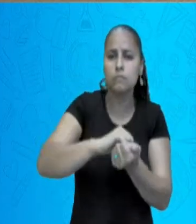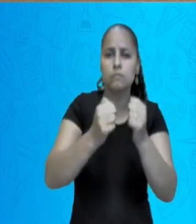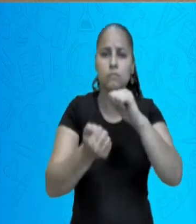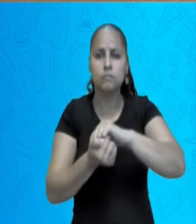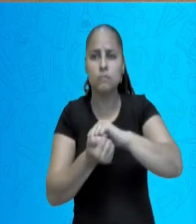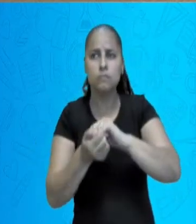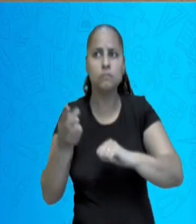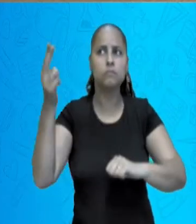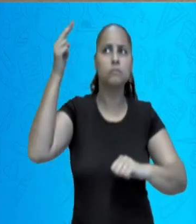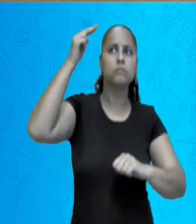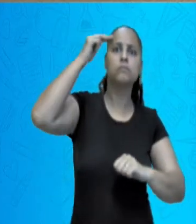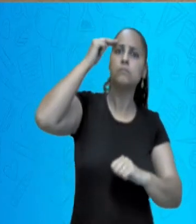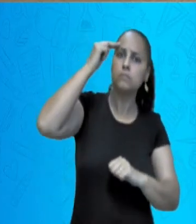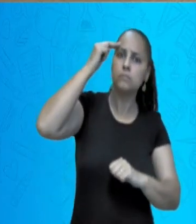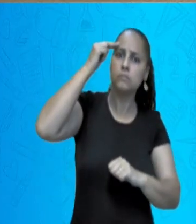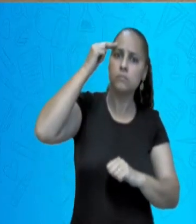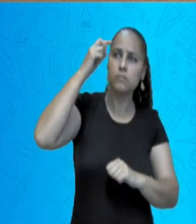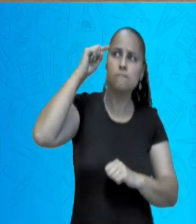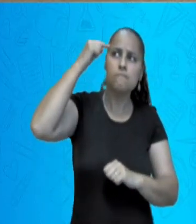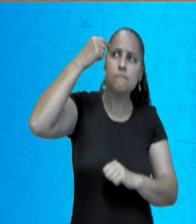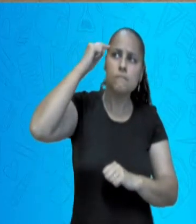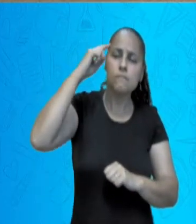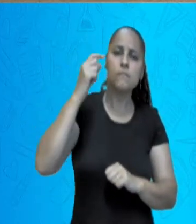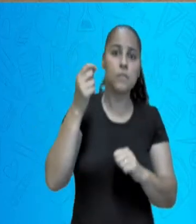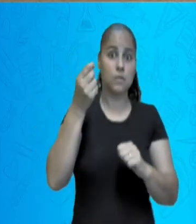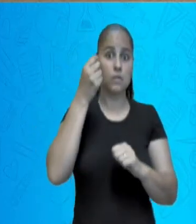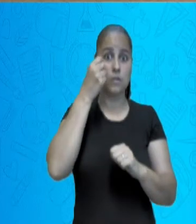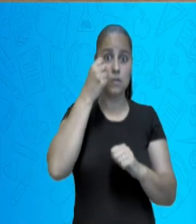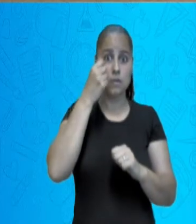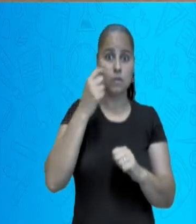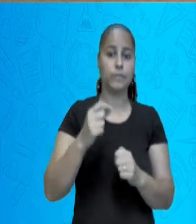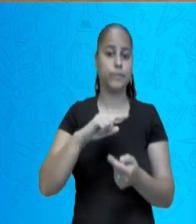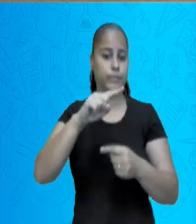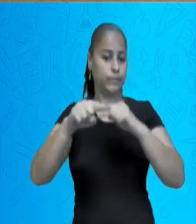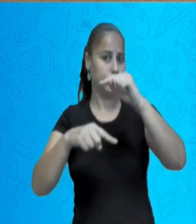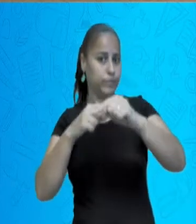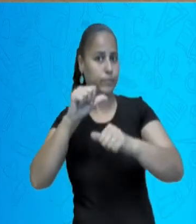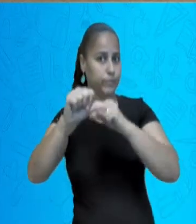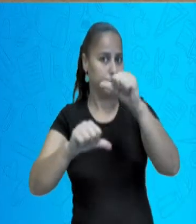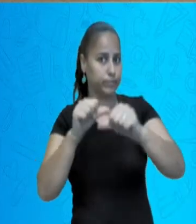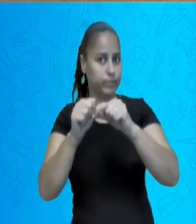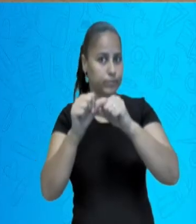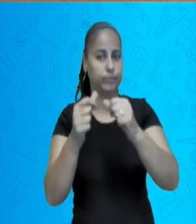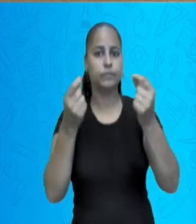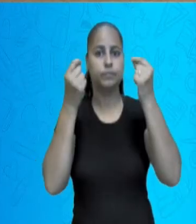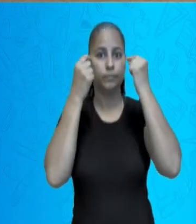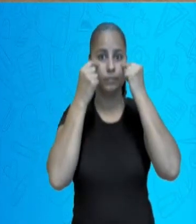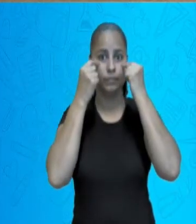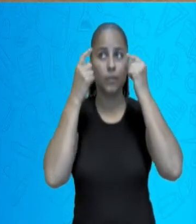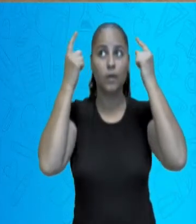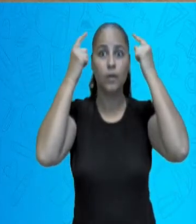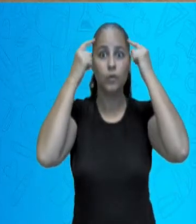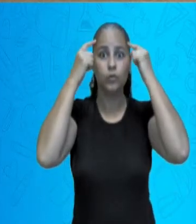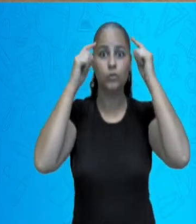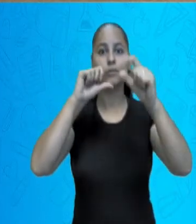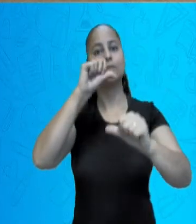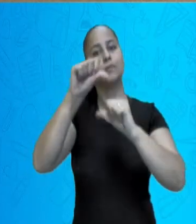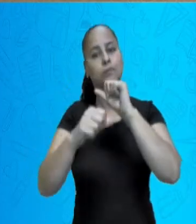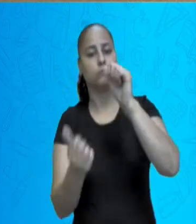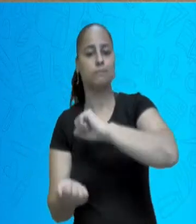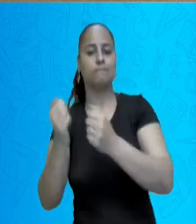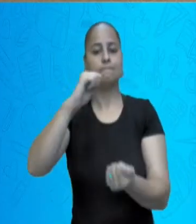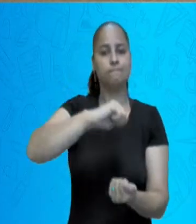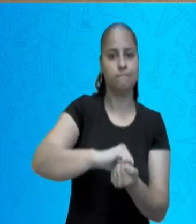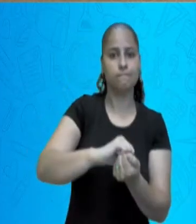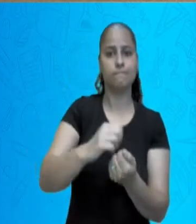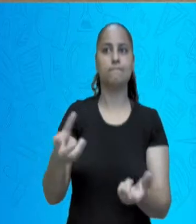manda para o nosso cérebro, ela chega dentro da nossa retina, de cabeça para baixo, e o nosso cérebro faz a conversão.